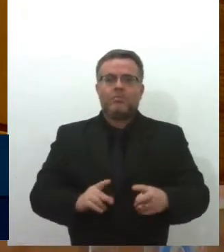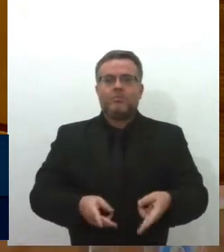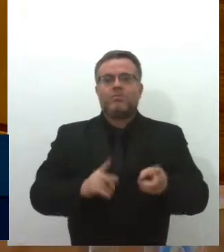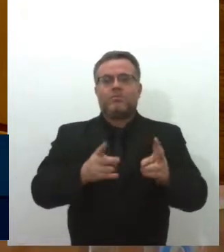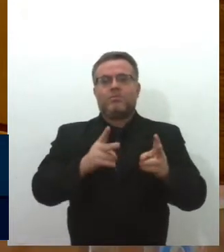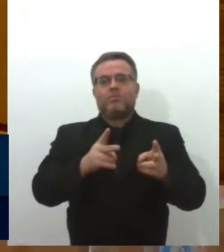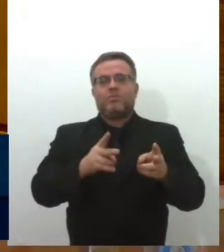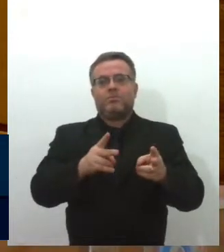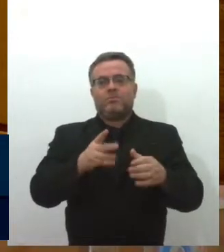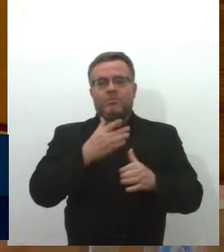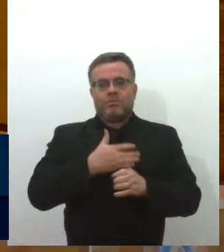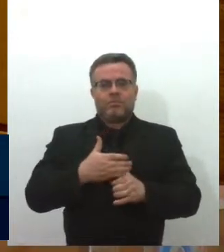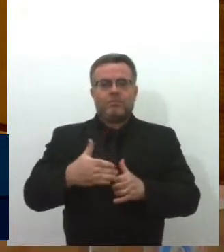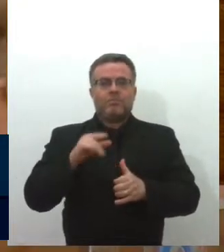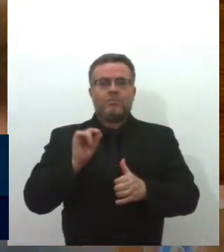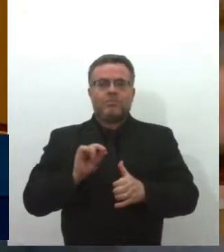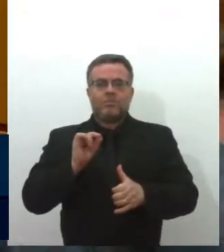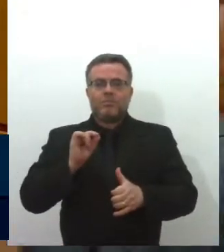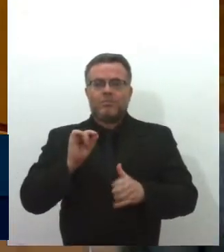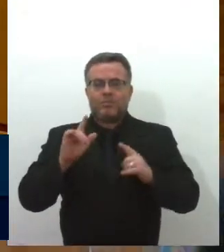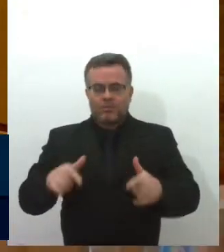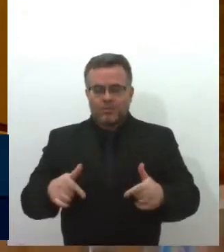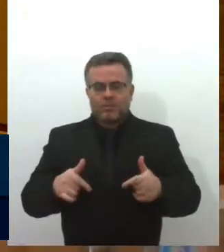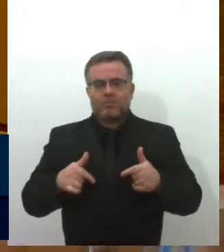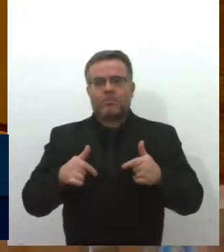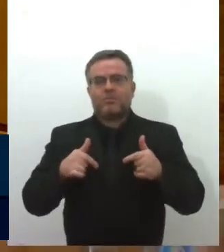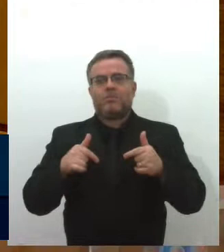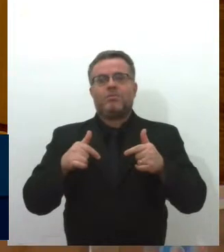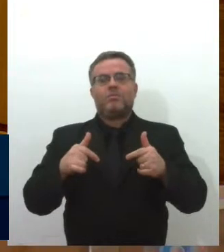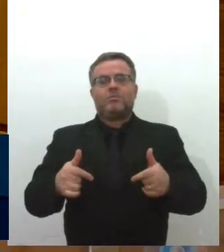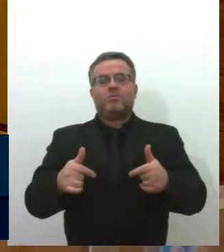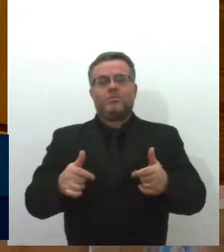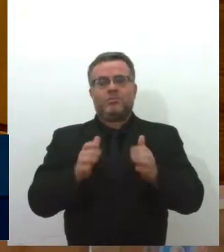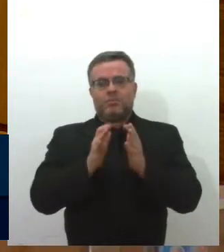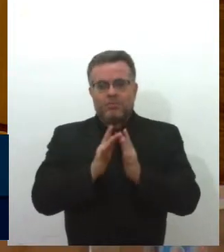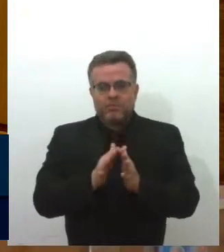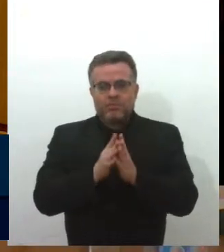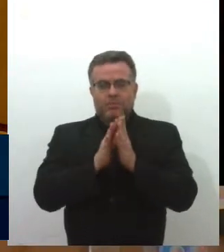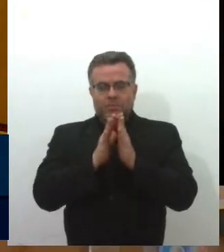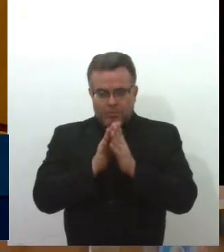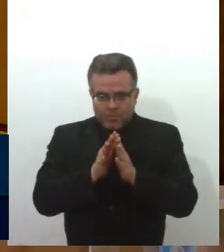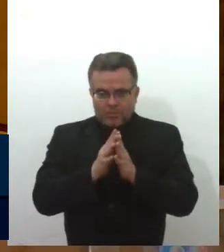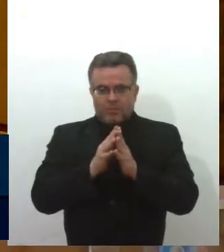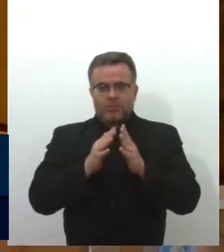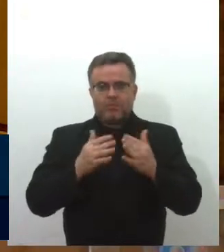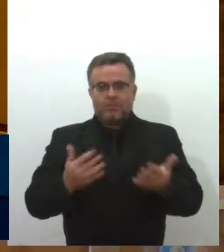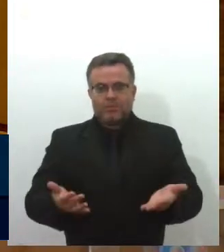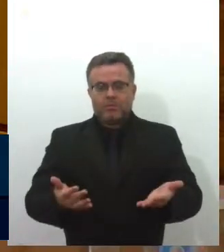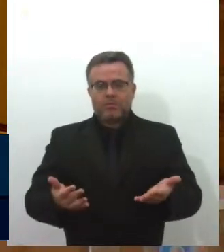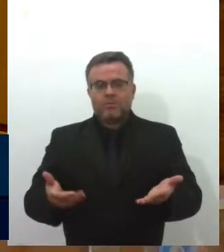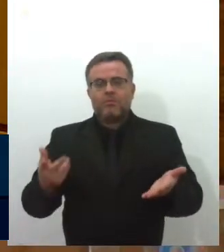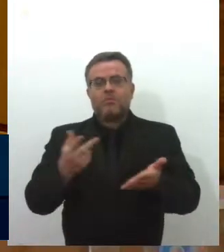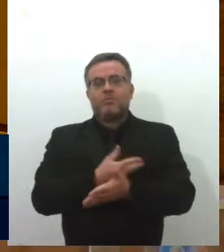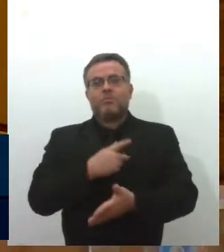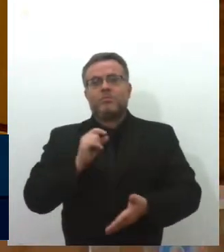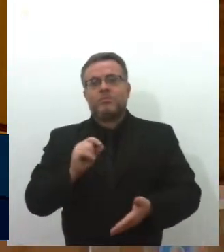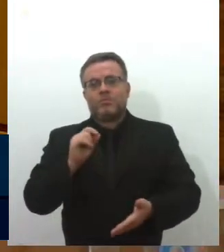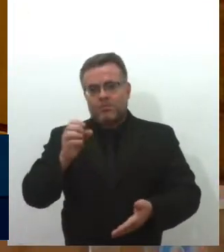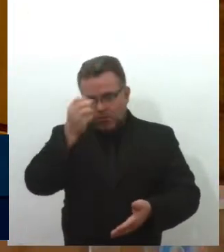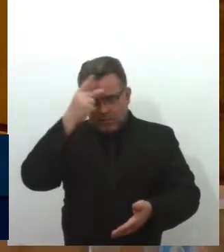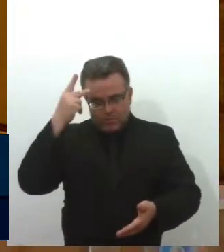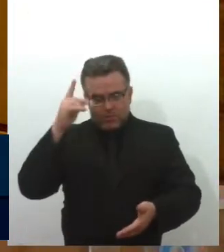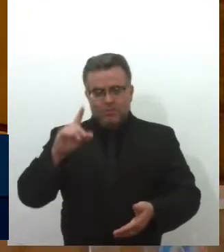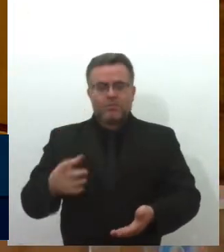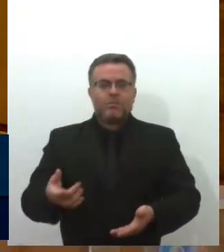em defesa dos autistas. E a Prefeitura de Simão Dias.